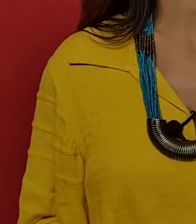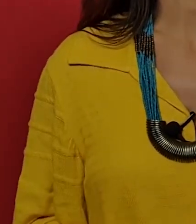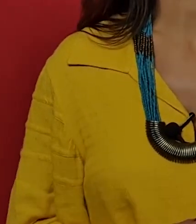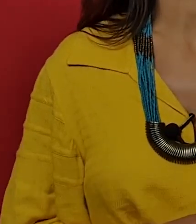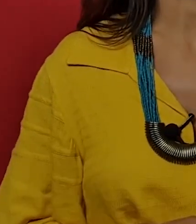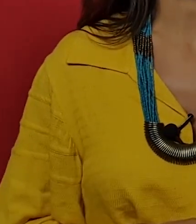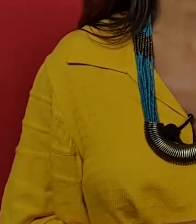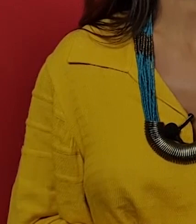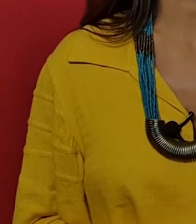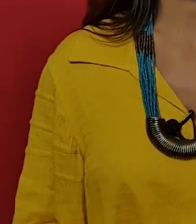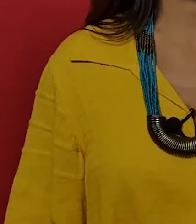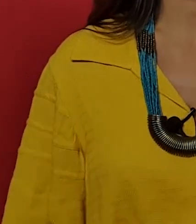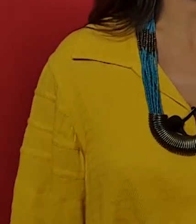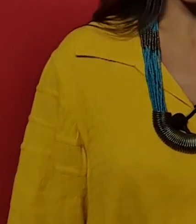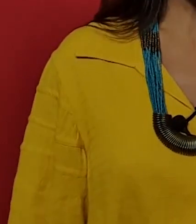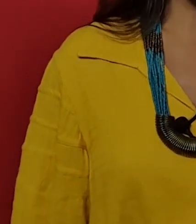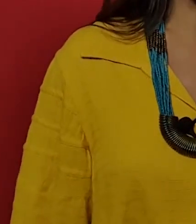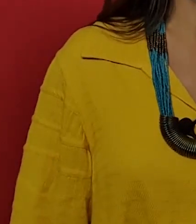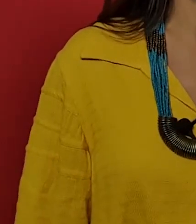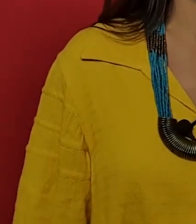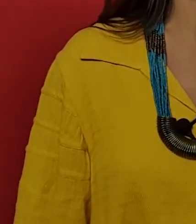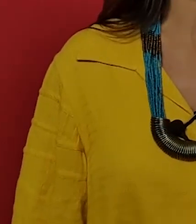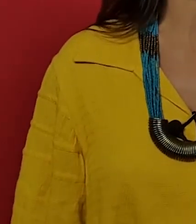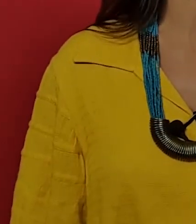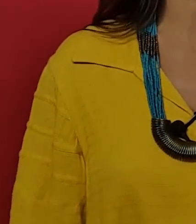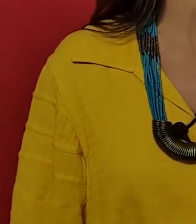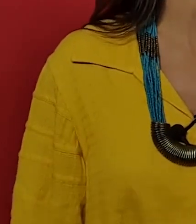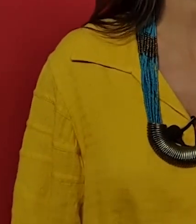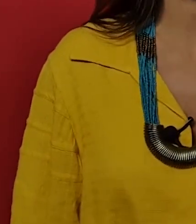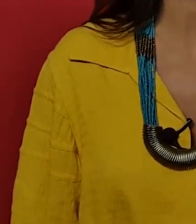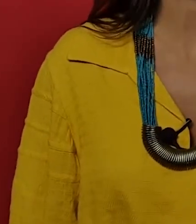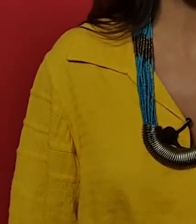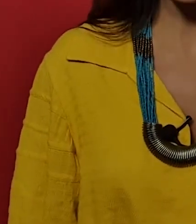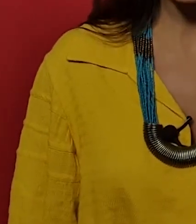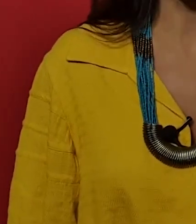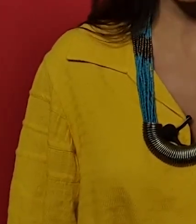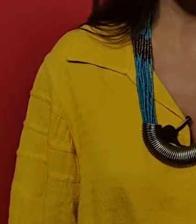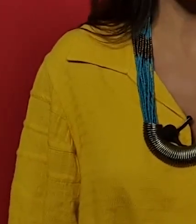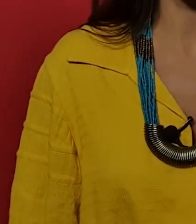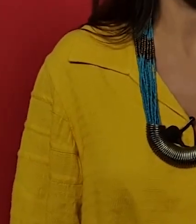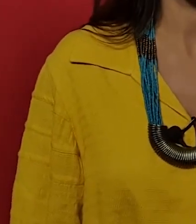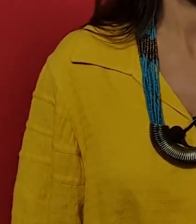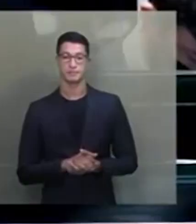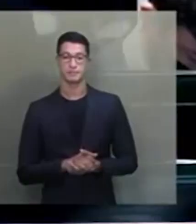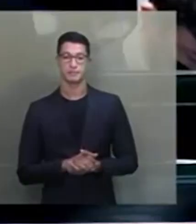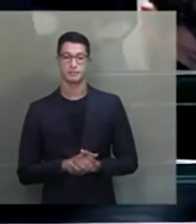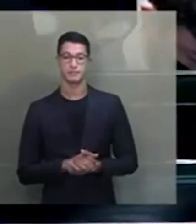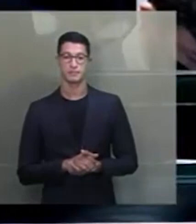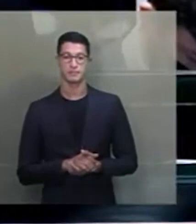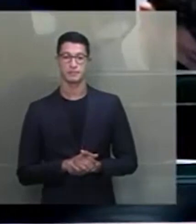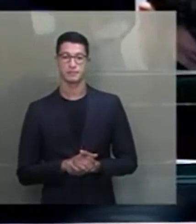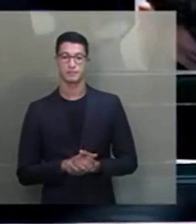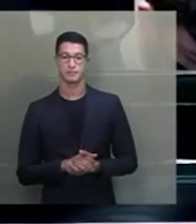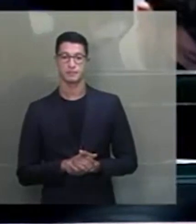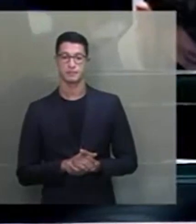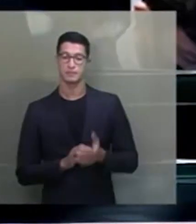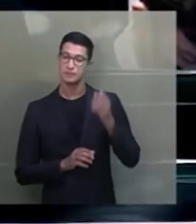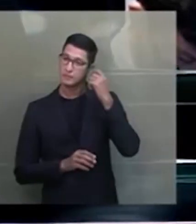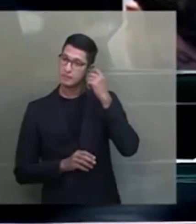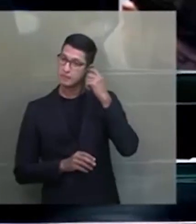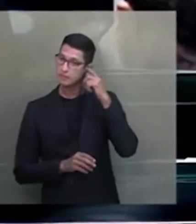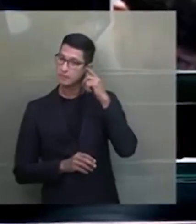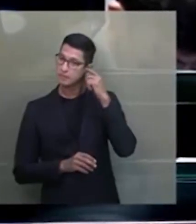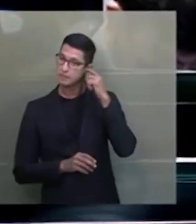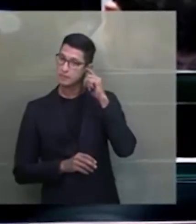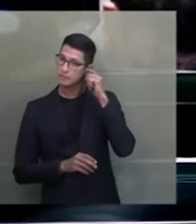alterações na proposta que já havia sido ratificada pela Comissão de Constituição e Justiça do Senado. Como sofreu alterações, a